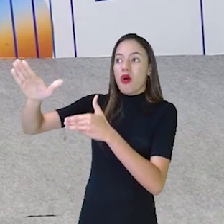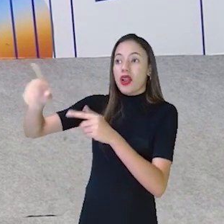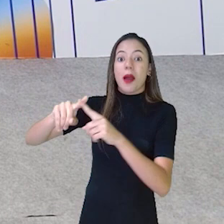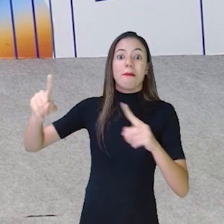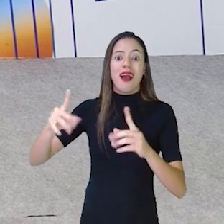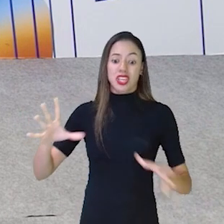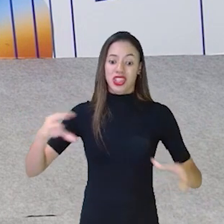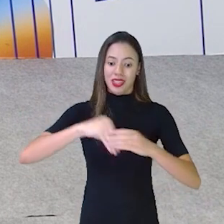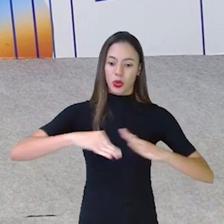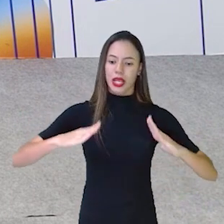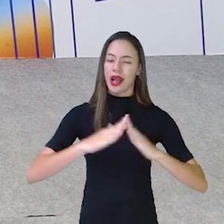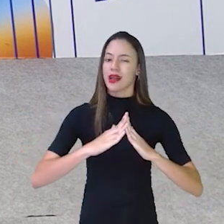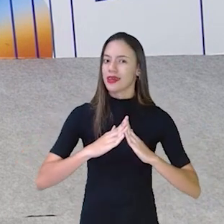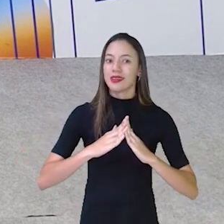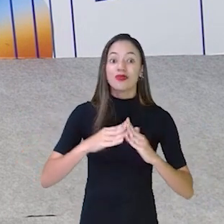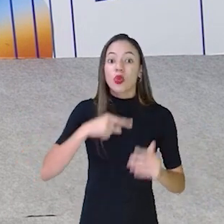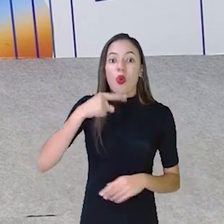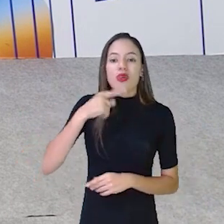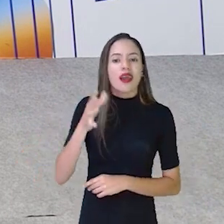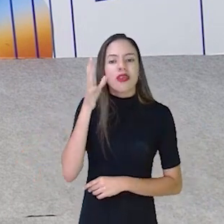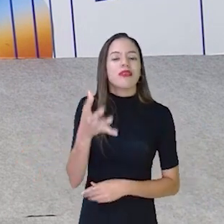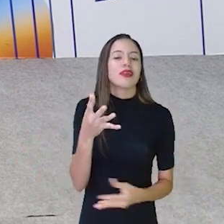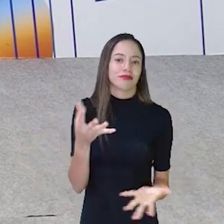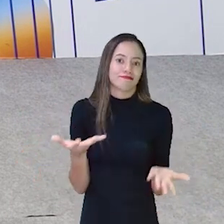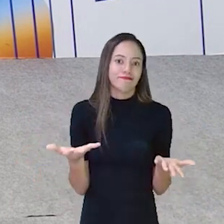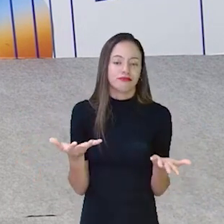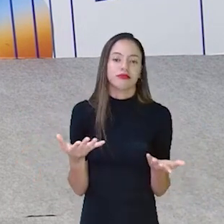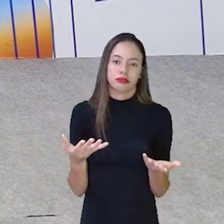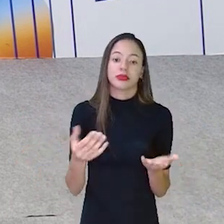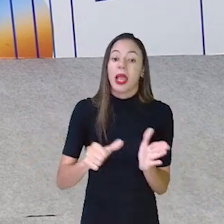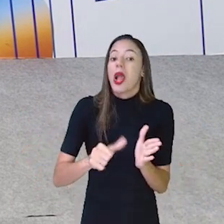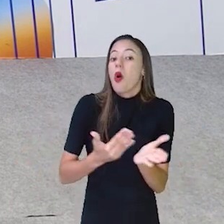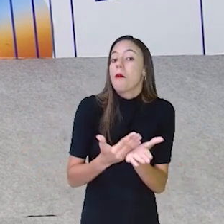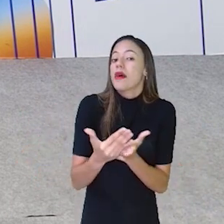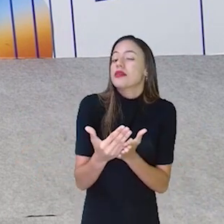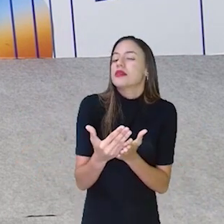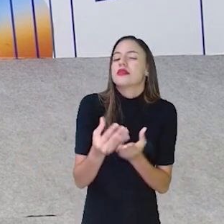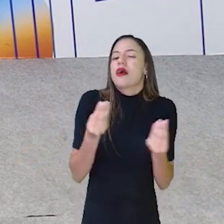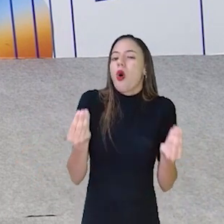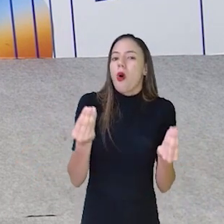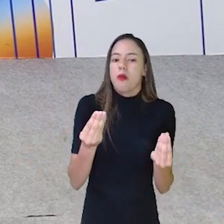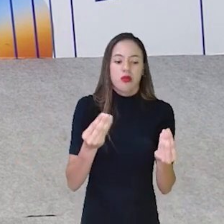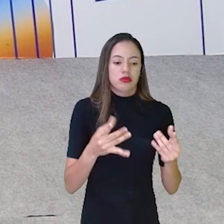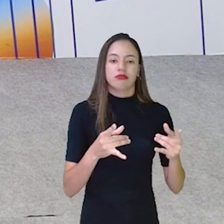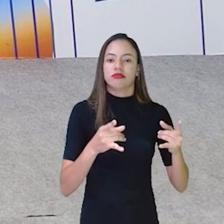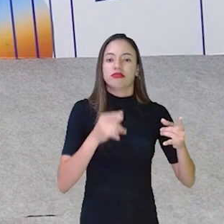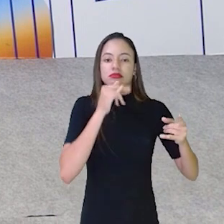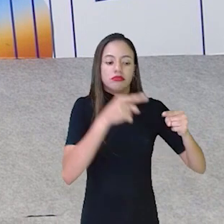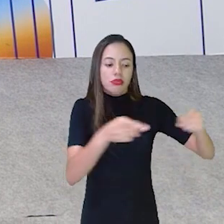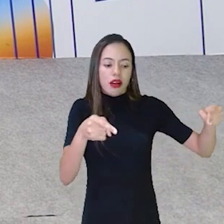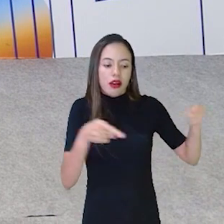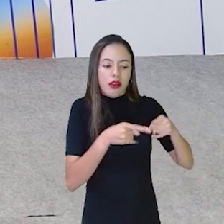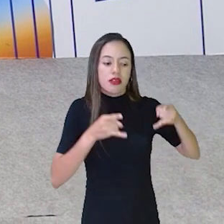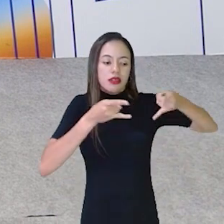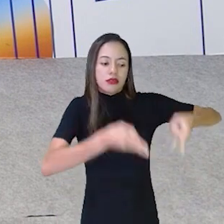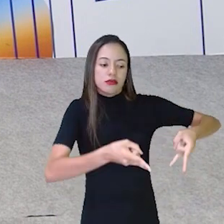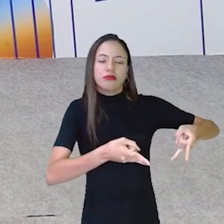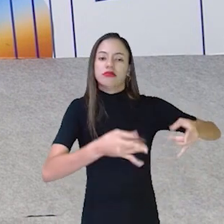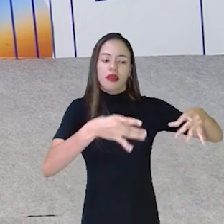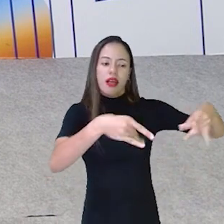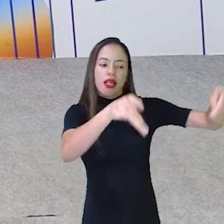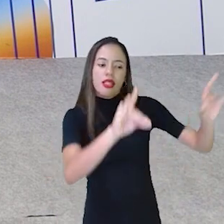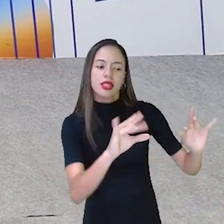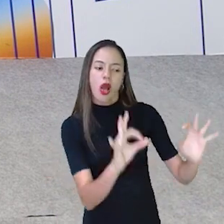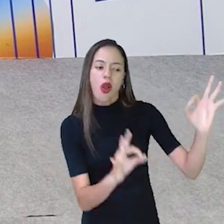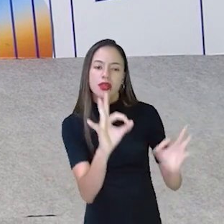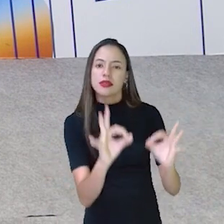nossa própria casa, não é? E tudo começou na arrumação do nosso próprio quarto, a nossa caminha forrando, guardando nossos brinquedos,